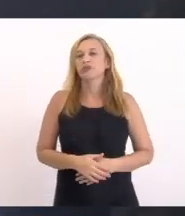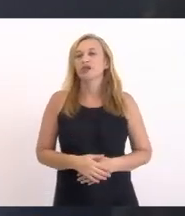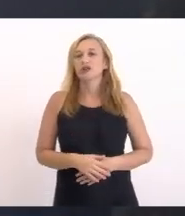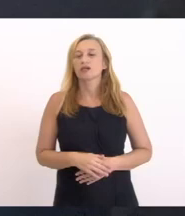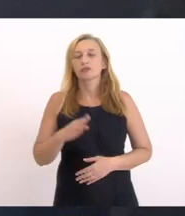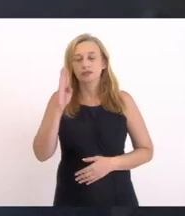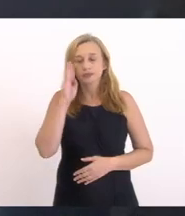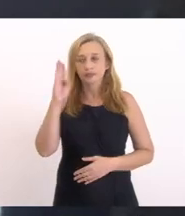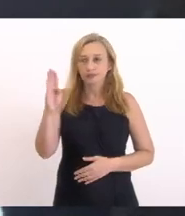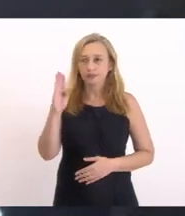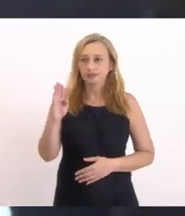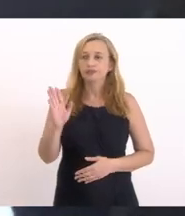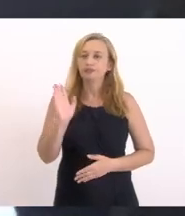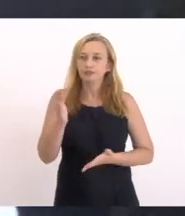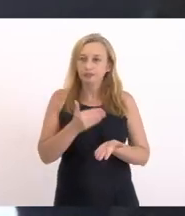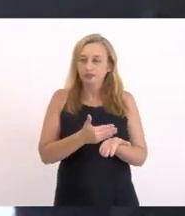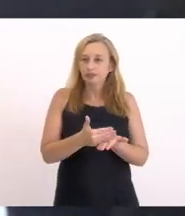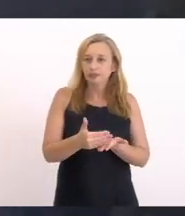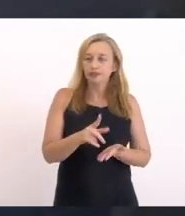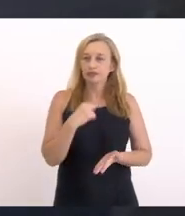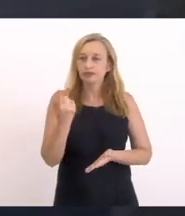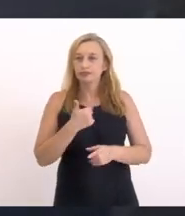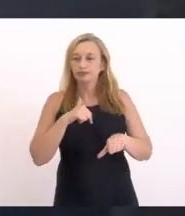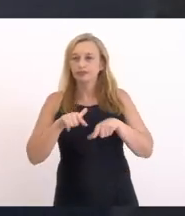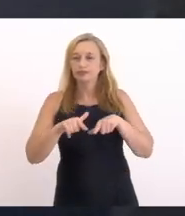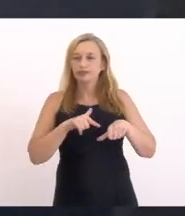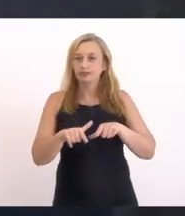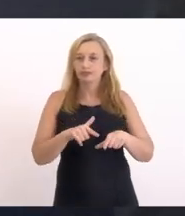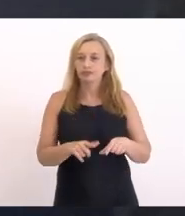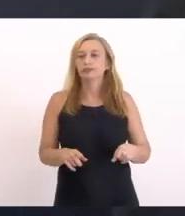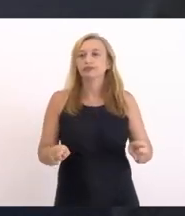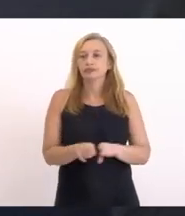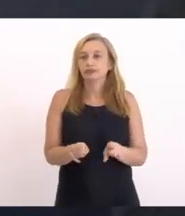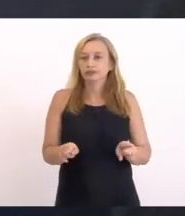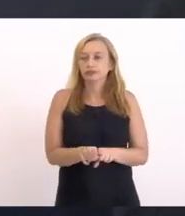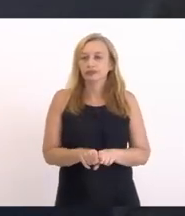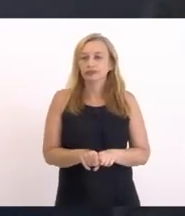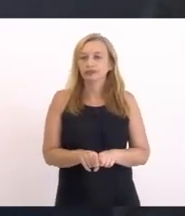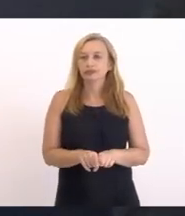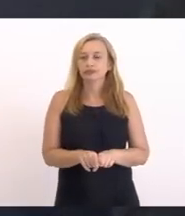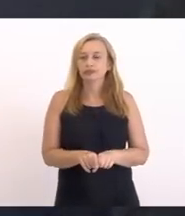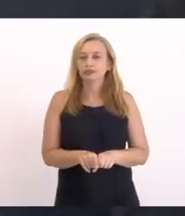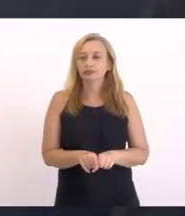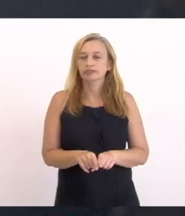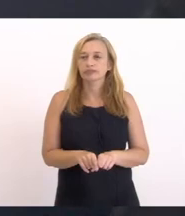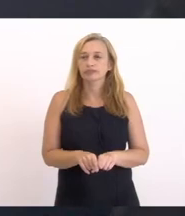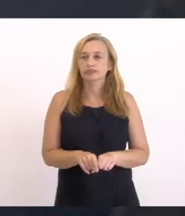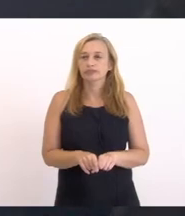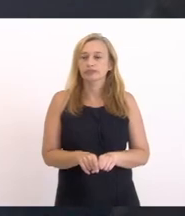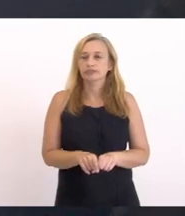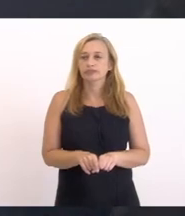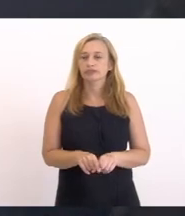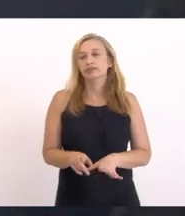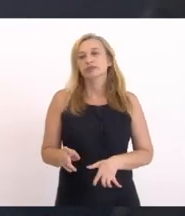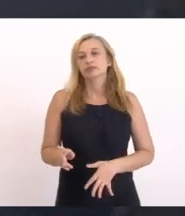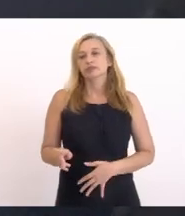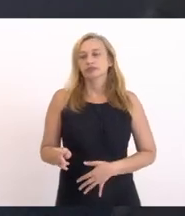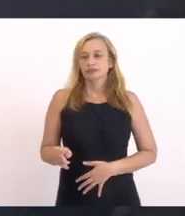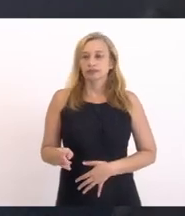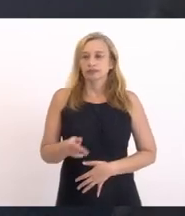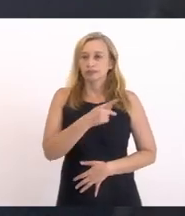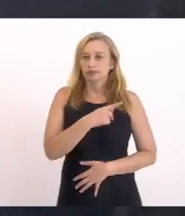Primordial Eu acho que já é Desde o início Do nosso mandato E também como é A frente Tanto foi Da presidência Da comissão de